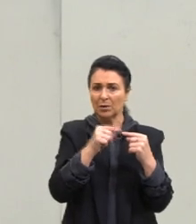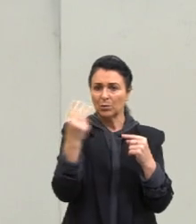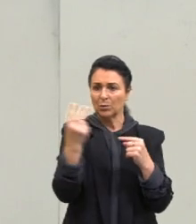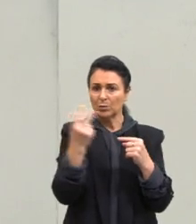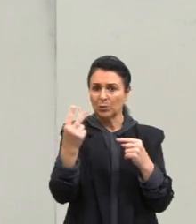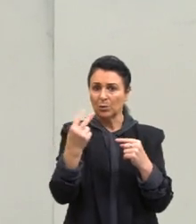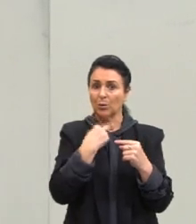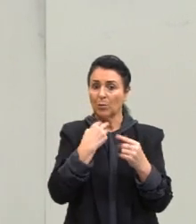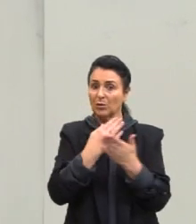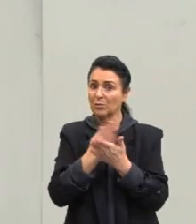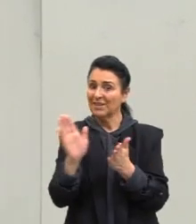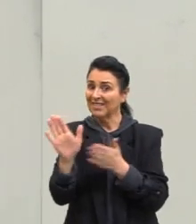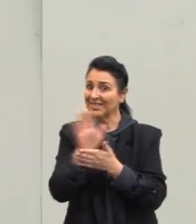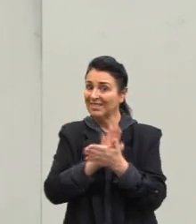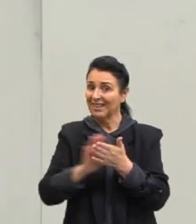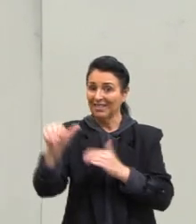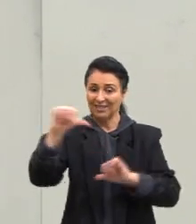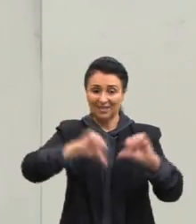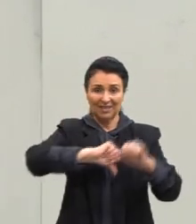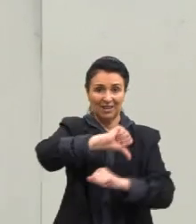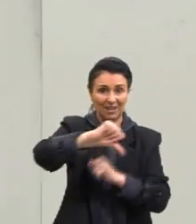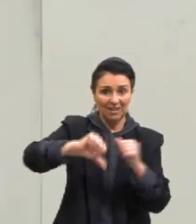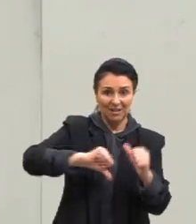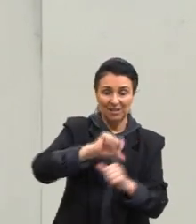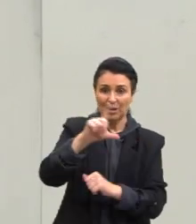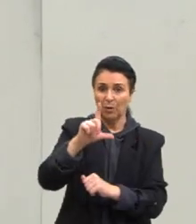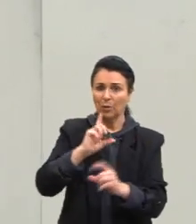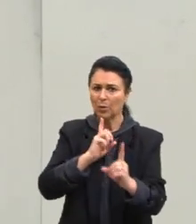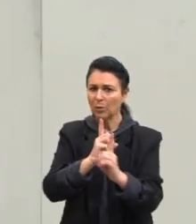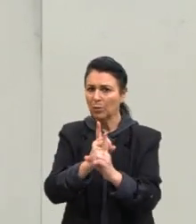perder nada nessa reação? eu vou ter...